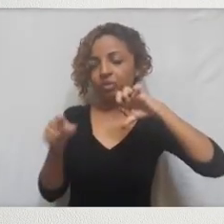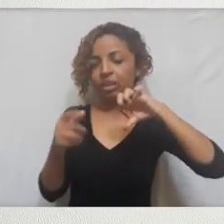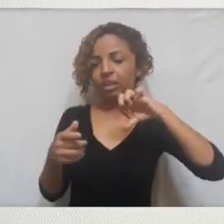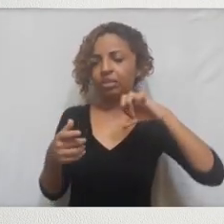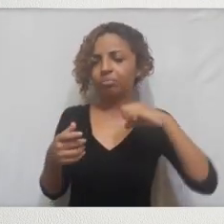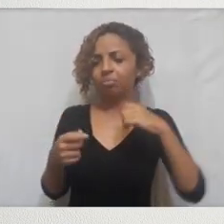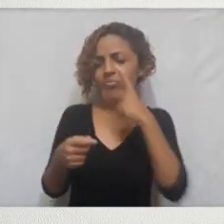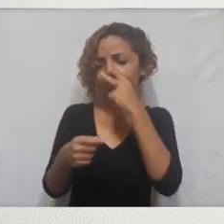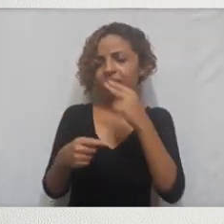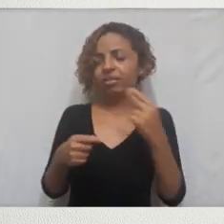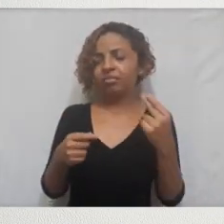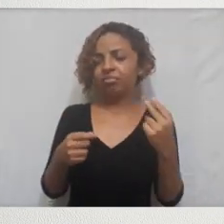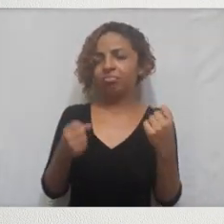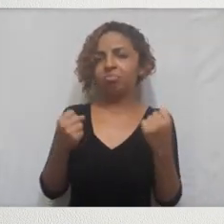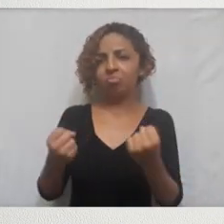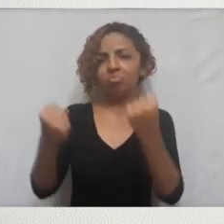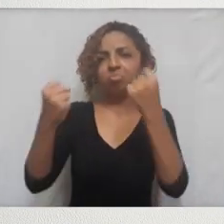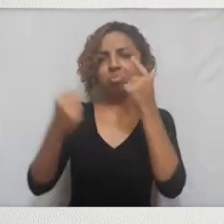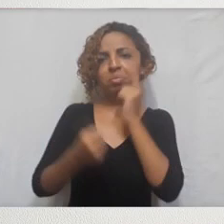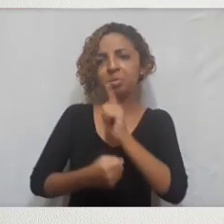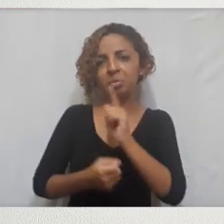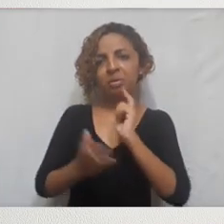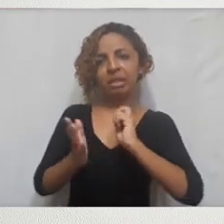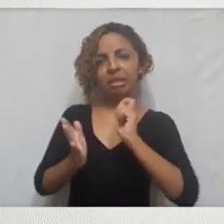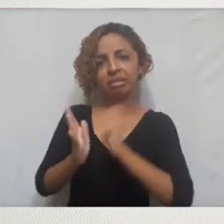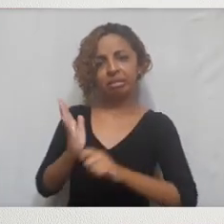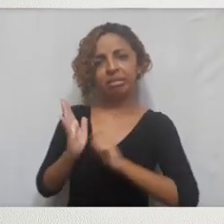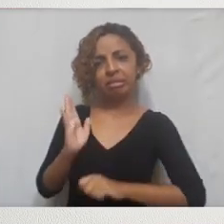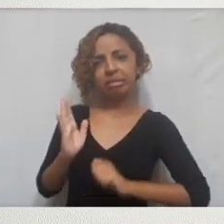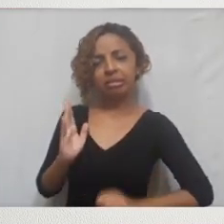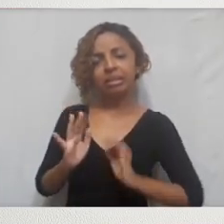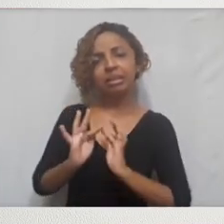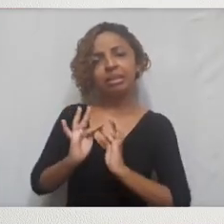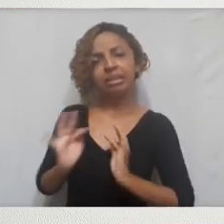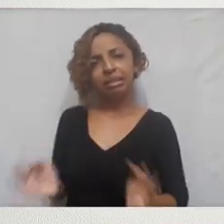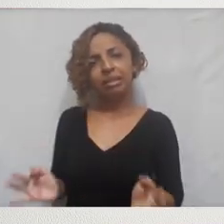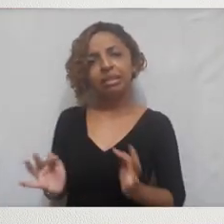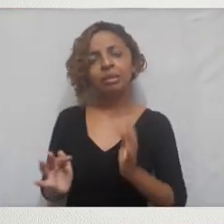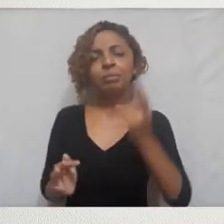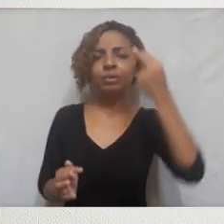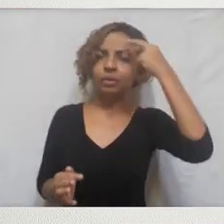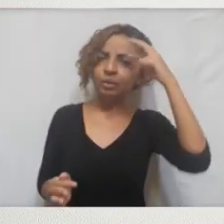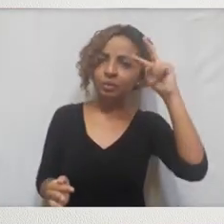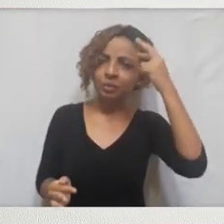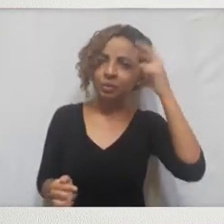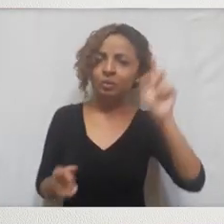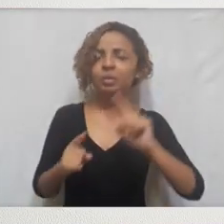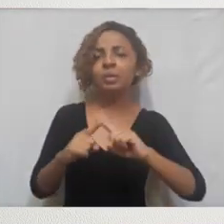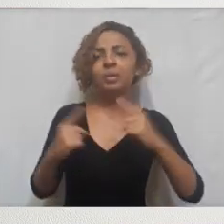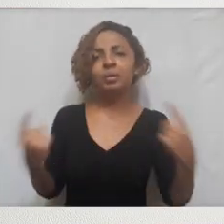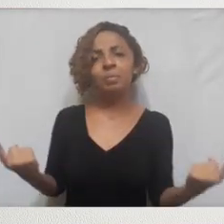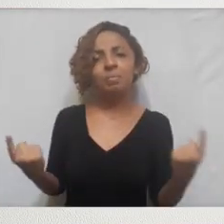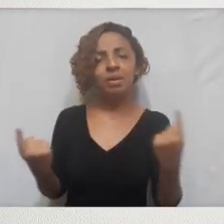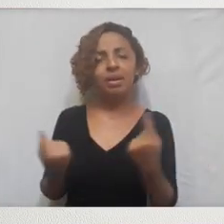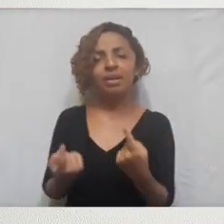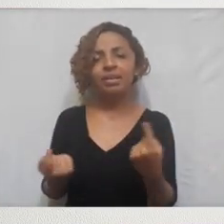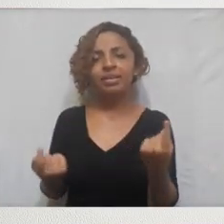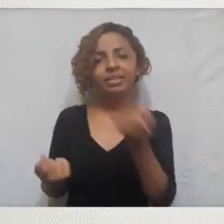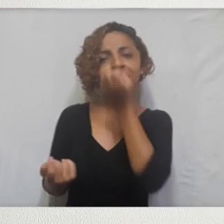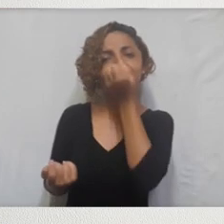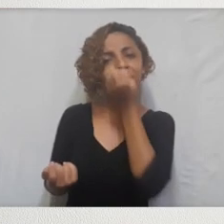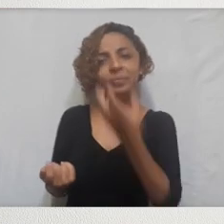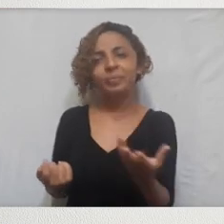ele ainda mantinha um vigor muito potente na sua escrita, uma forma muito simples de contar a história, mas uma forma